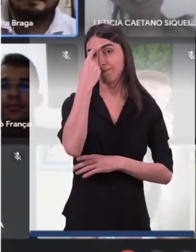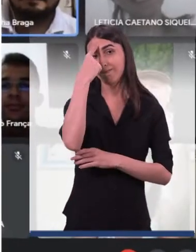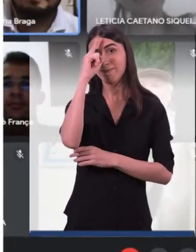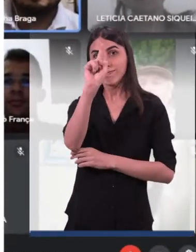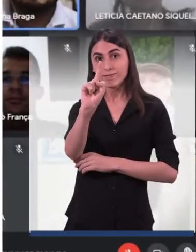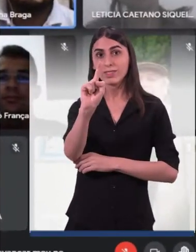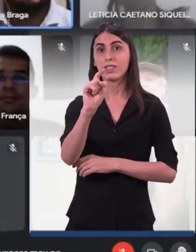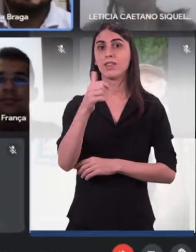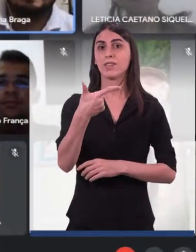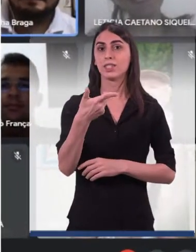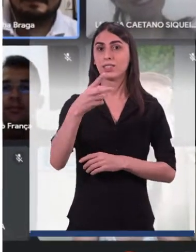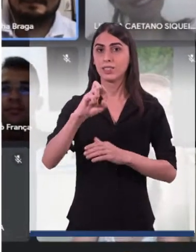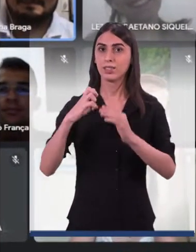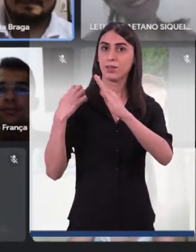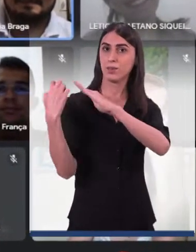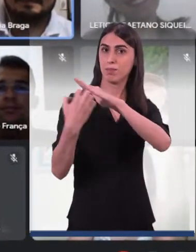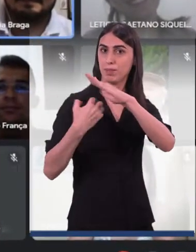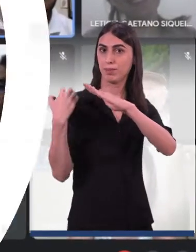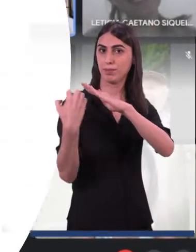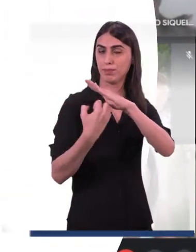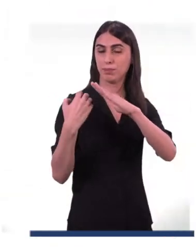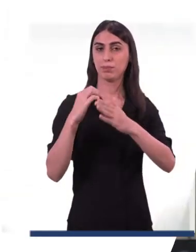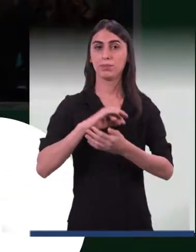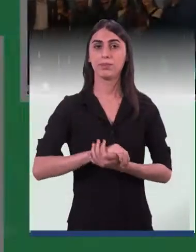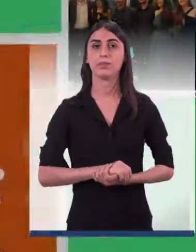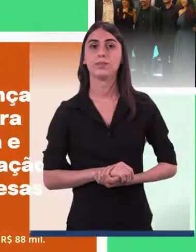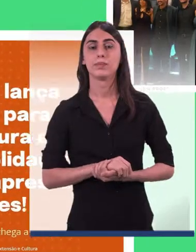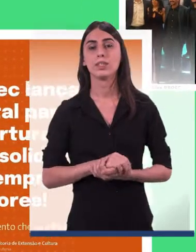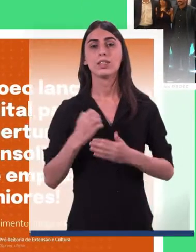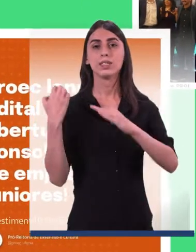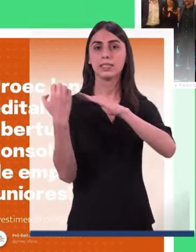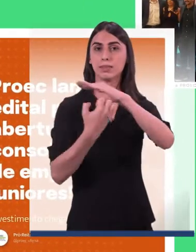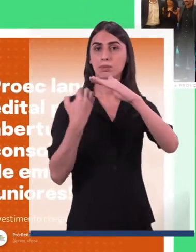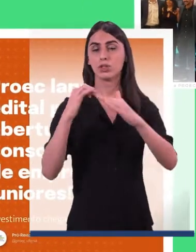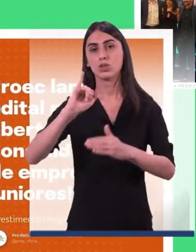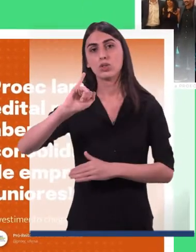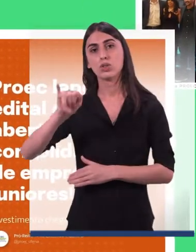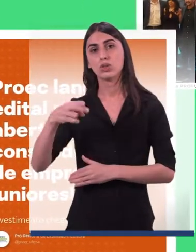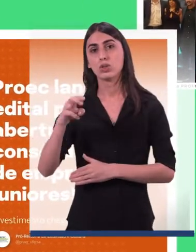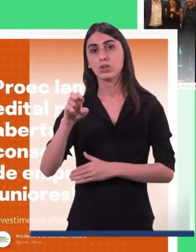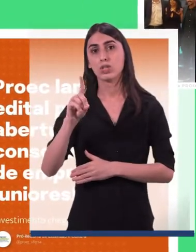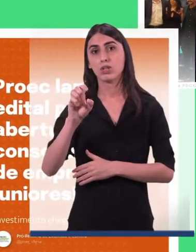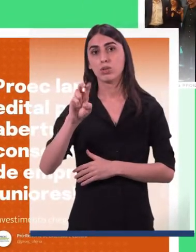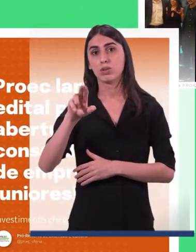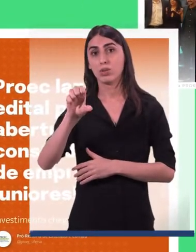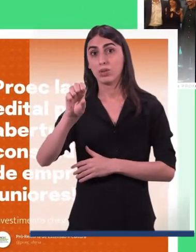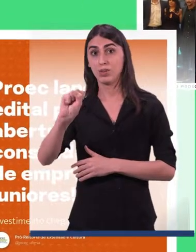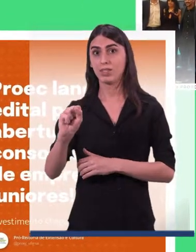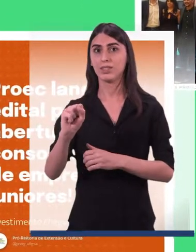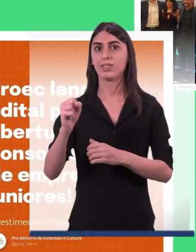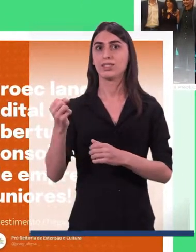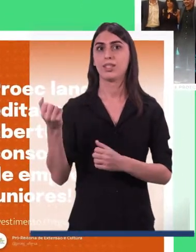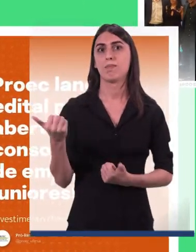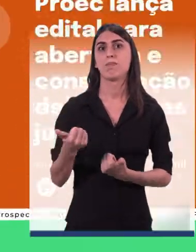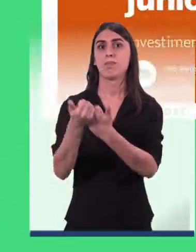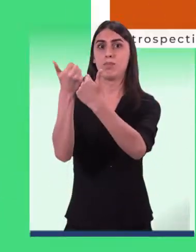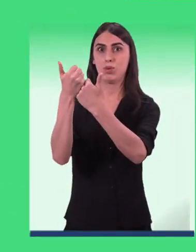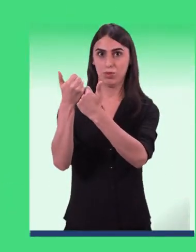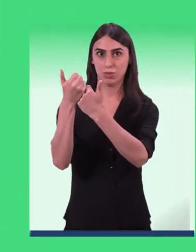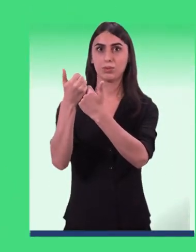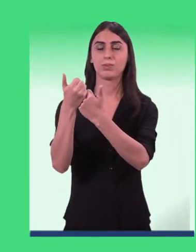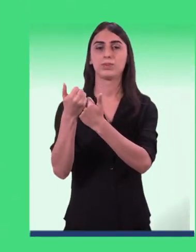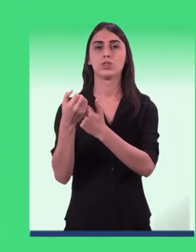25 novas empresas incubadas. As empresas juniores receberam apoio total da PROEC. Foram